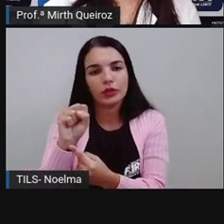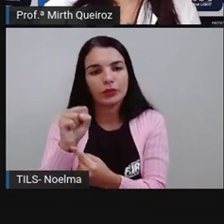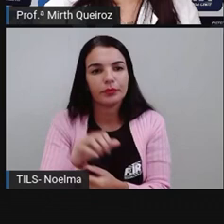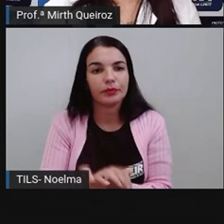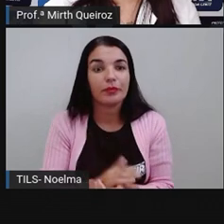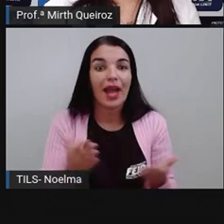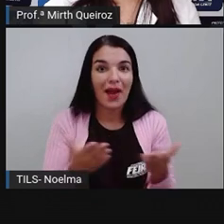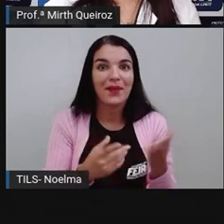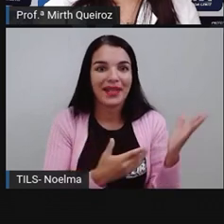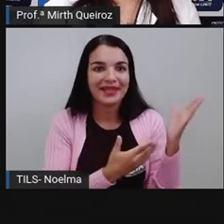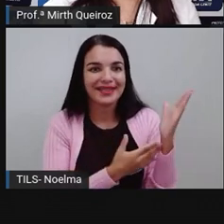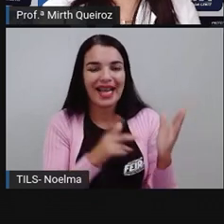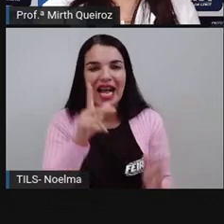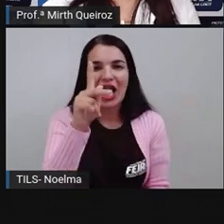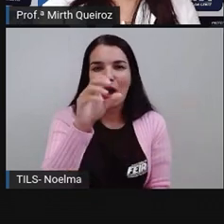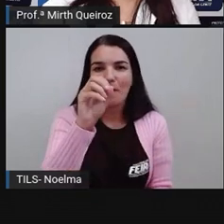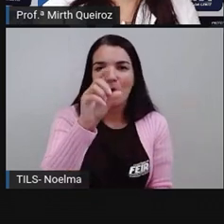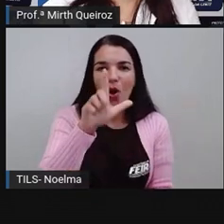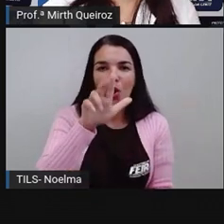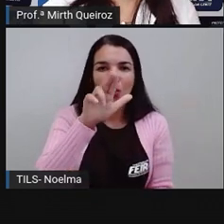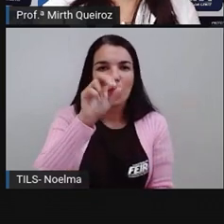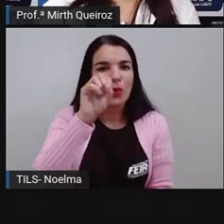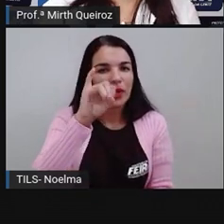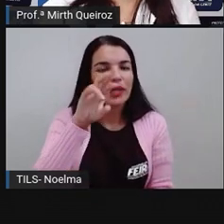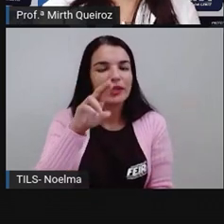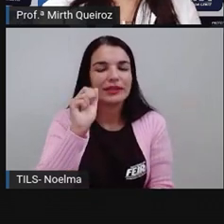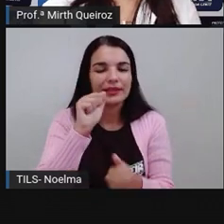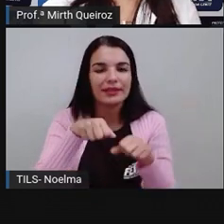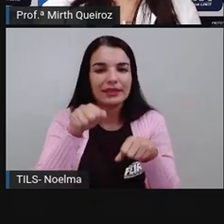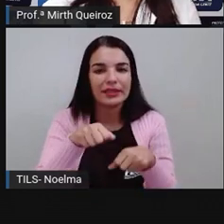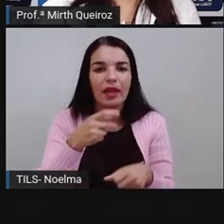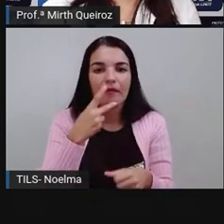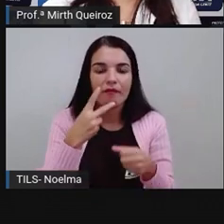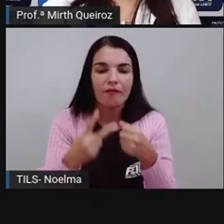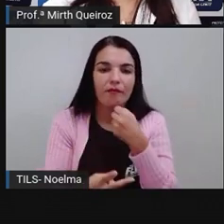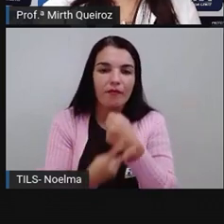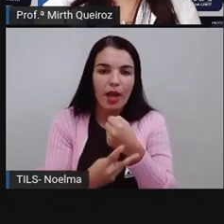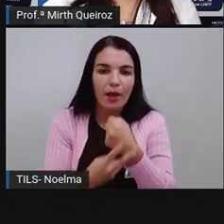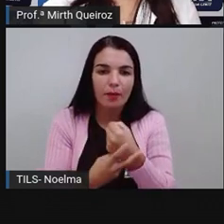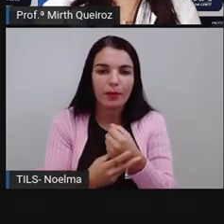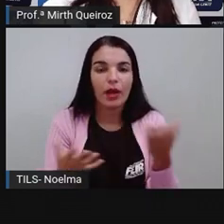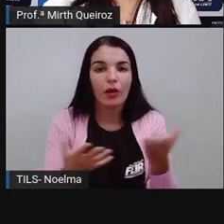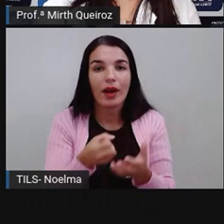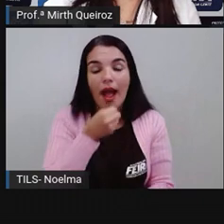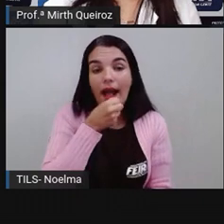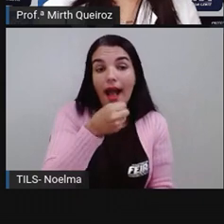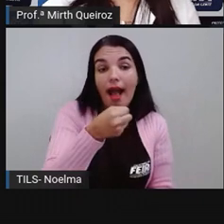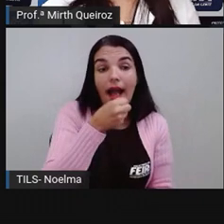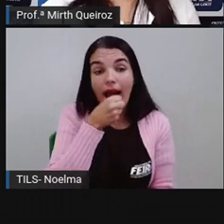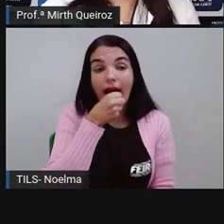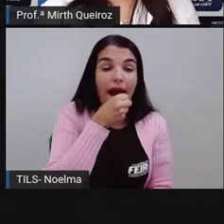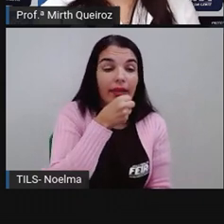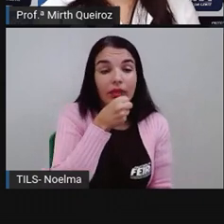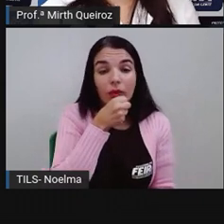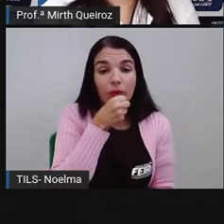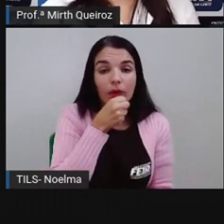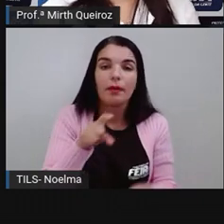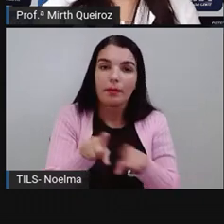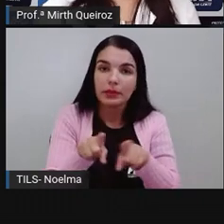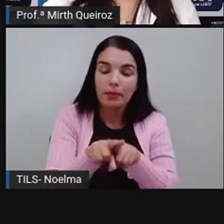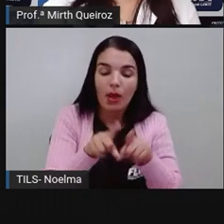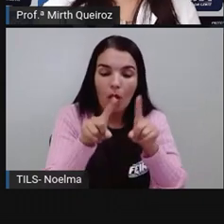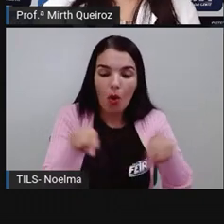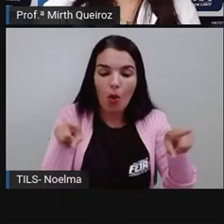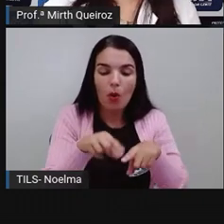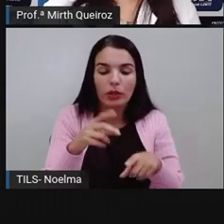Poluir, sim, seria verbo. Cantor. Cantor é um substantivo. Mas, a palavra cantar